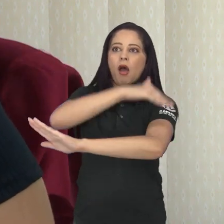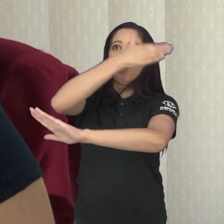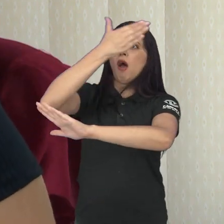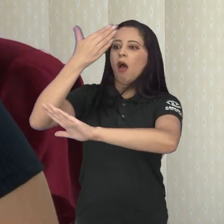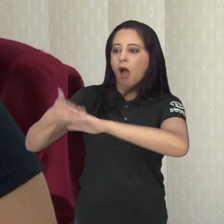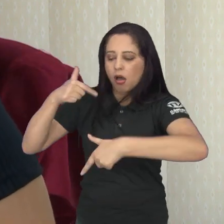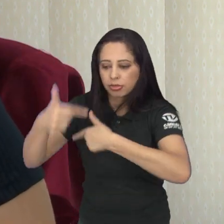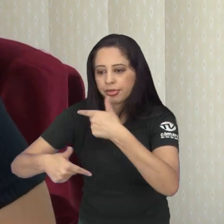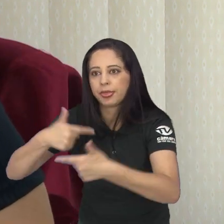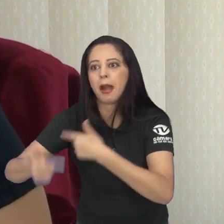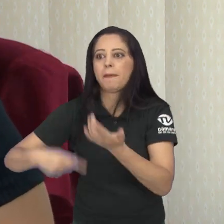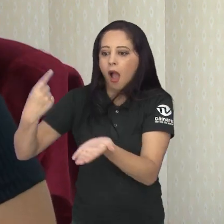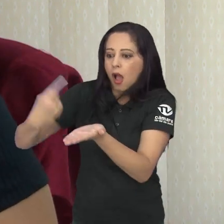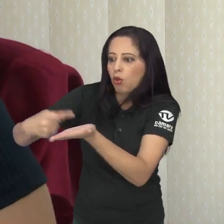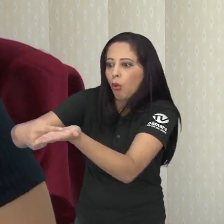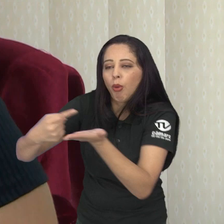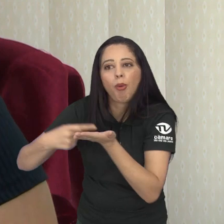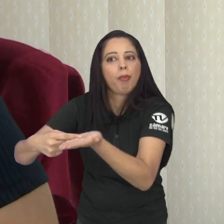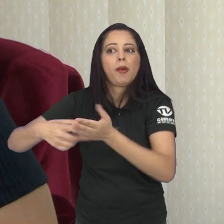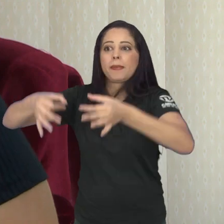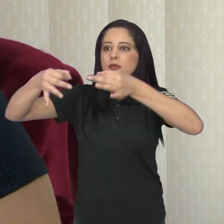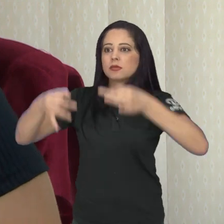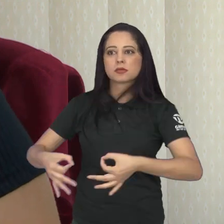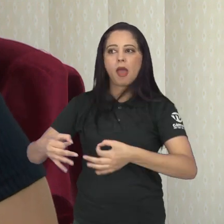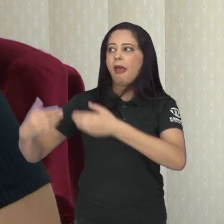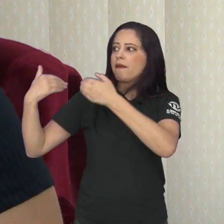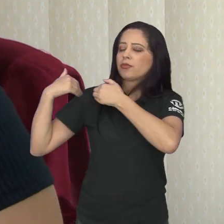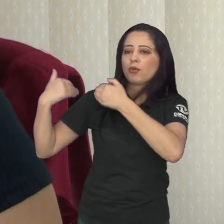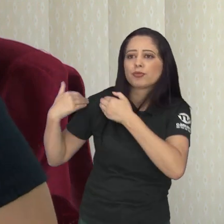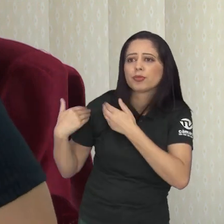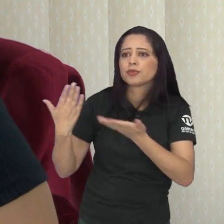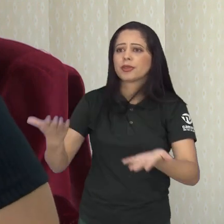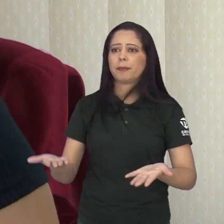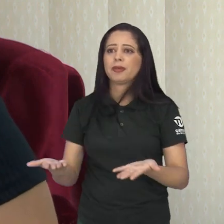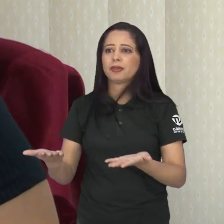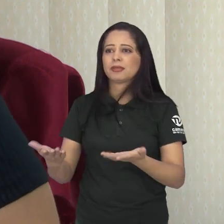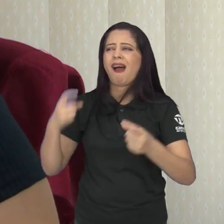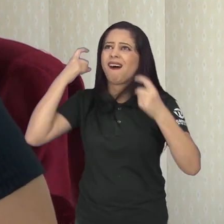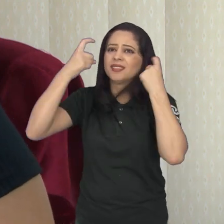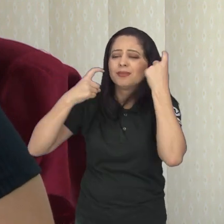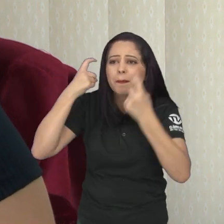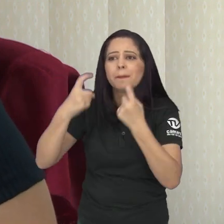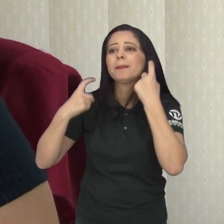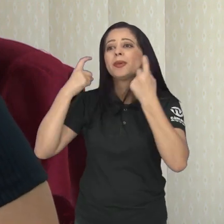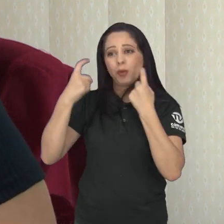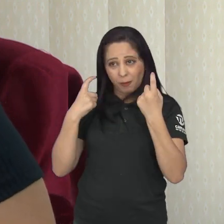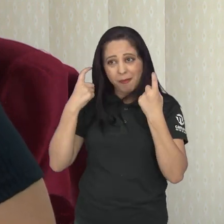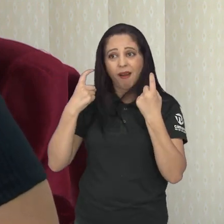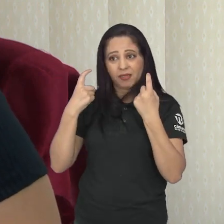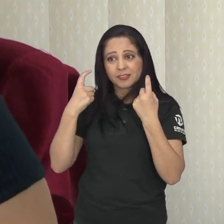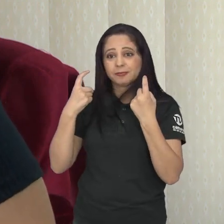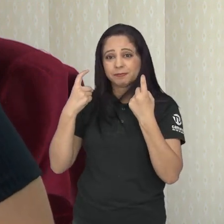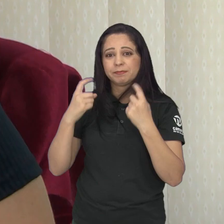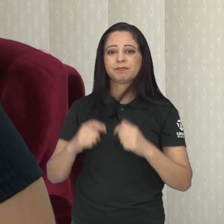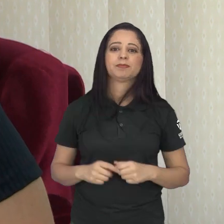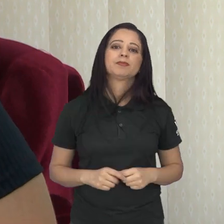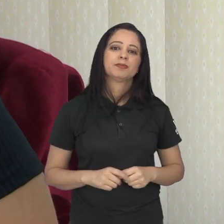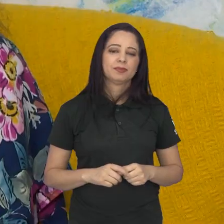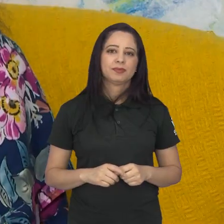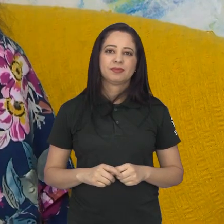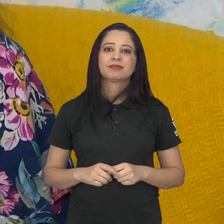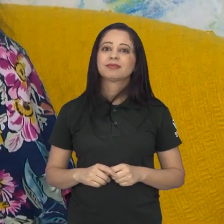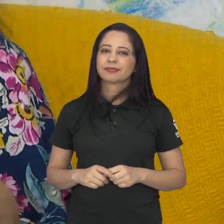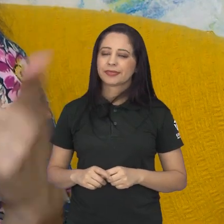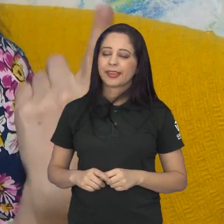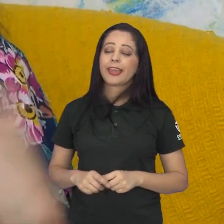uma agenda cheia de compromissos, de responsabilidades, de preocupações, porque a gente se preocupa.